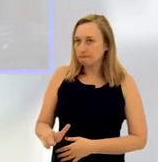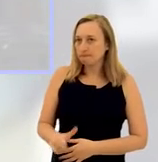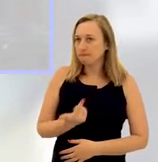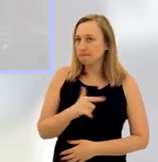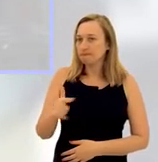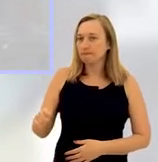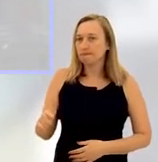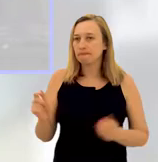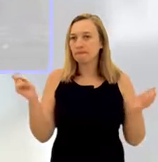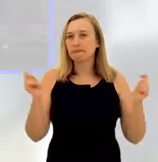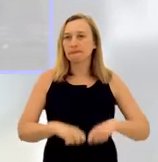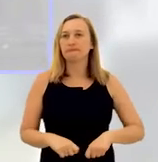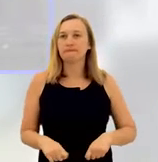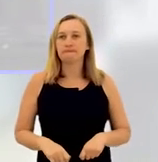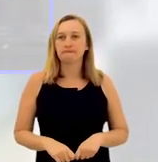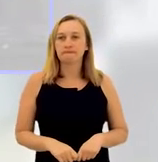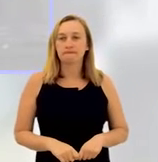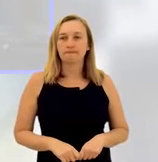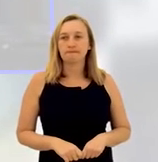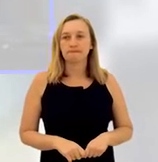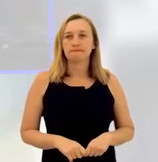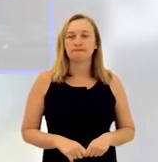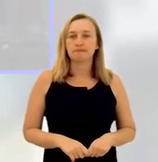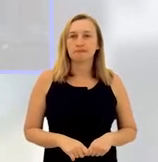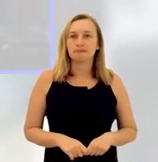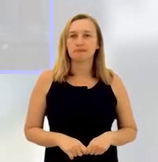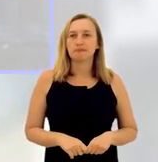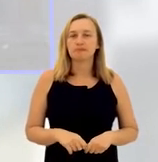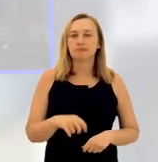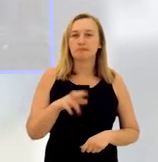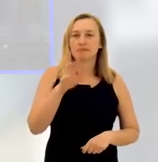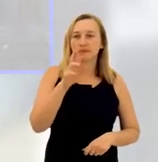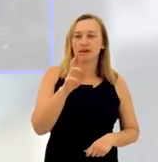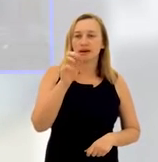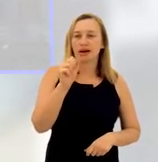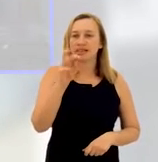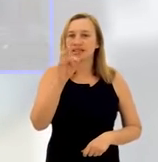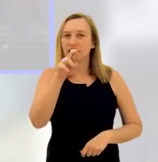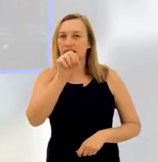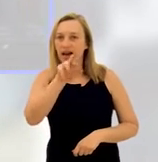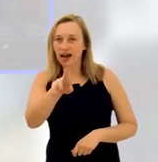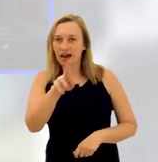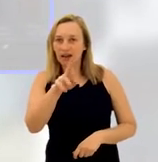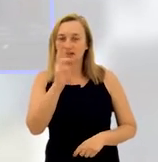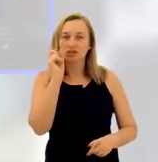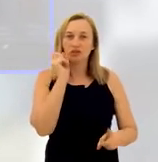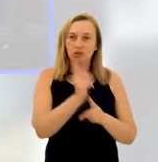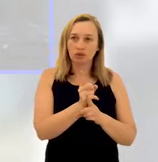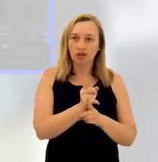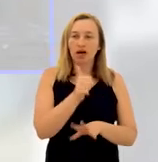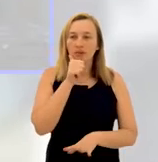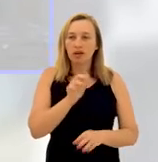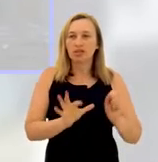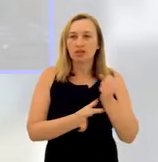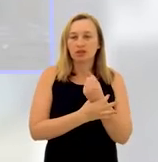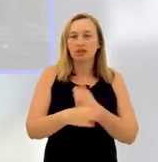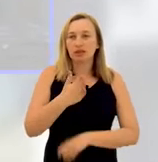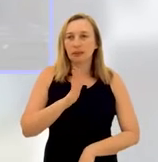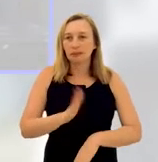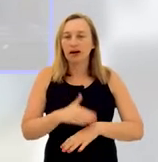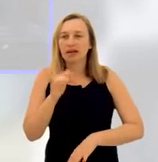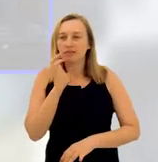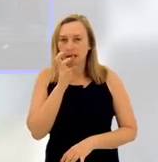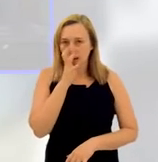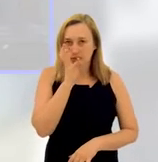no caso, para que não haja possibilidade de um rastreio aí, né, e de uma descoberta, então a mulher pode ter mais